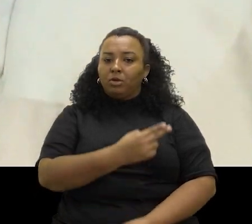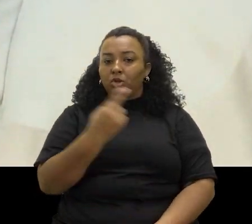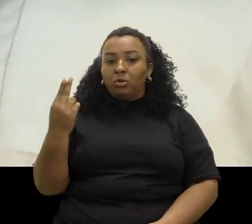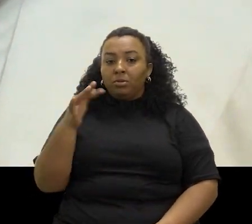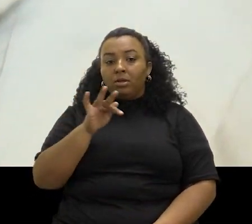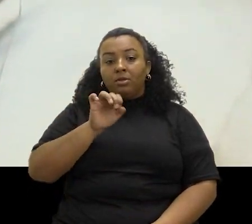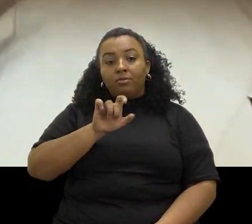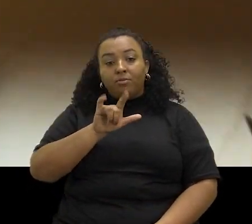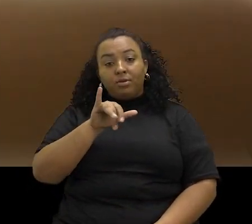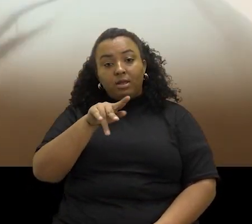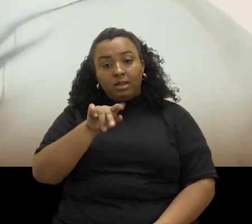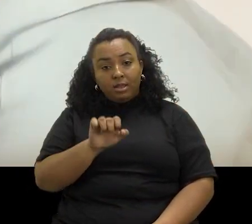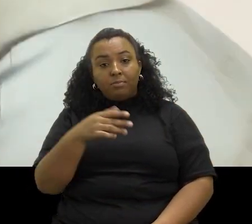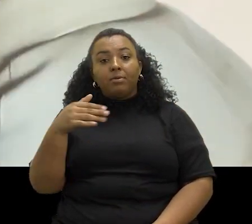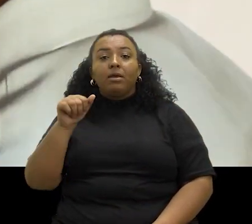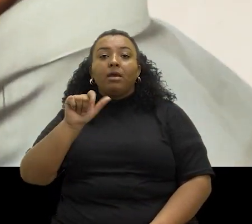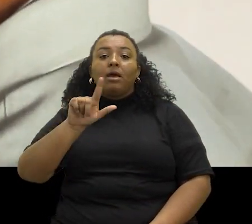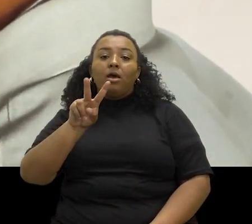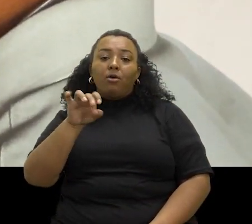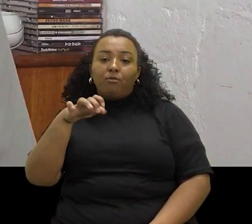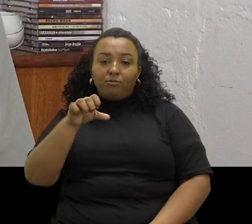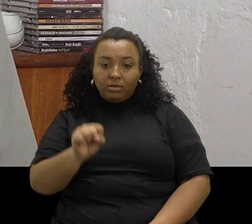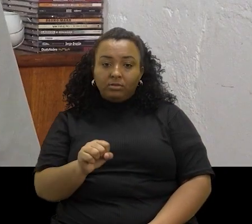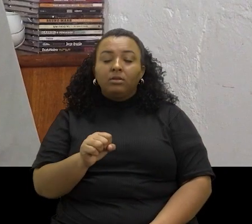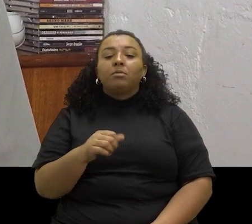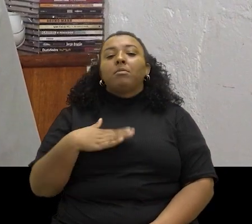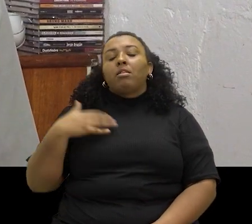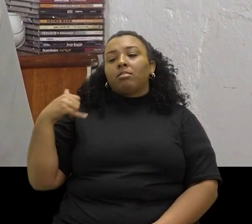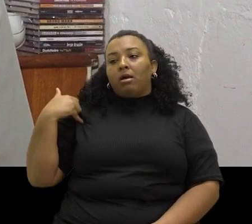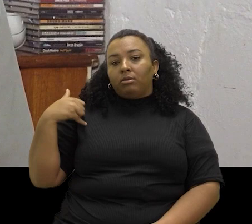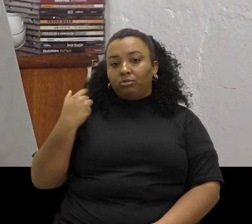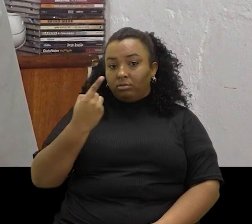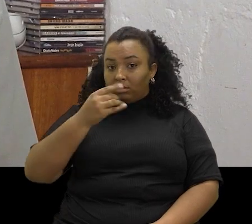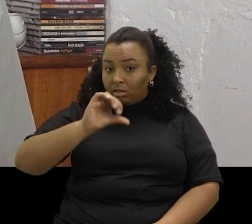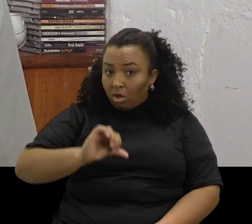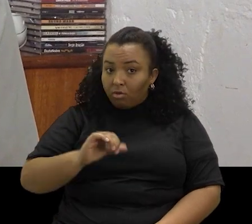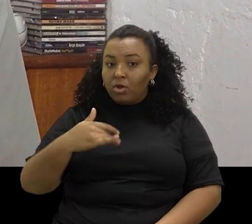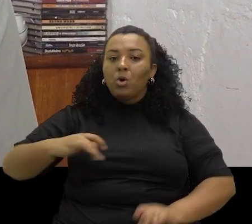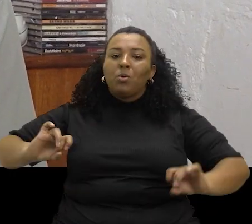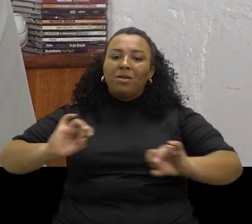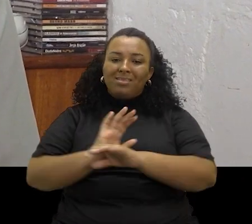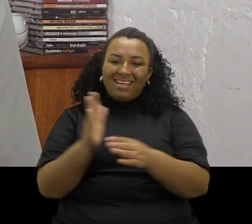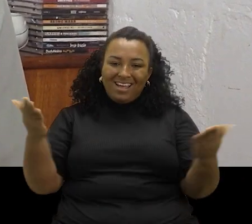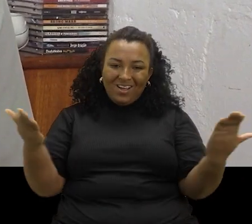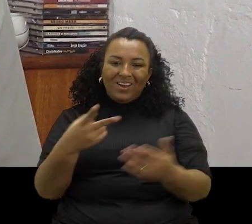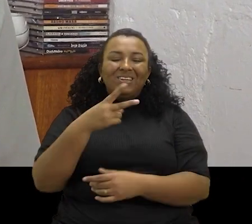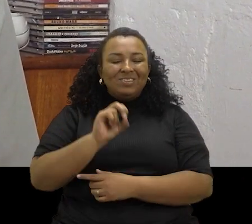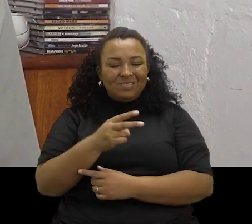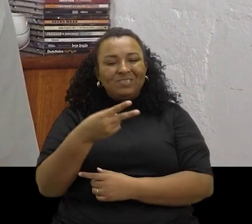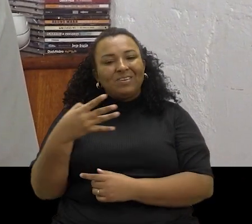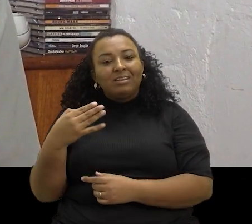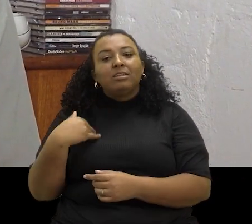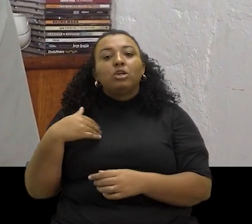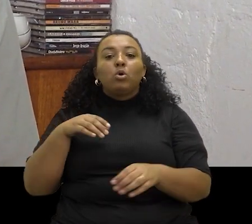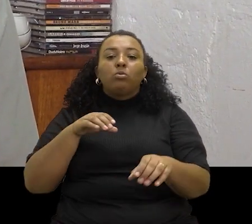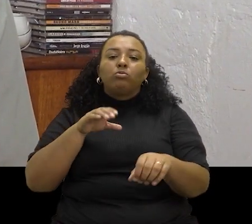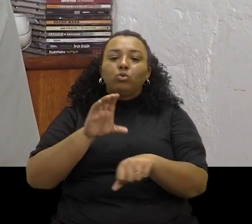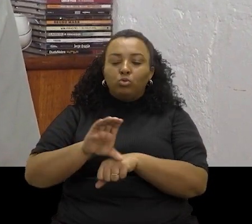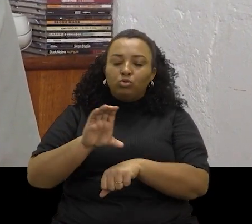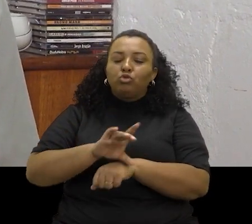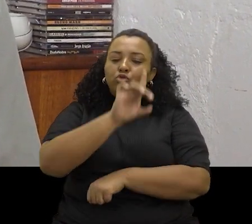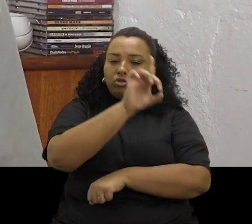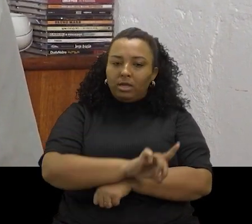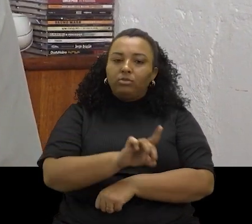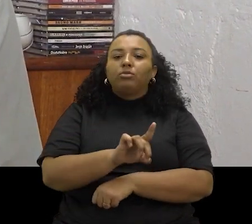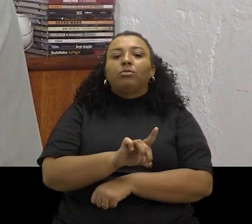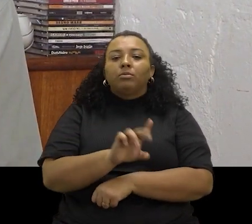Meu nome completo é Felipe Alves da Cunha Paulino, tenho 19 anos, completei agora em 2024 e faço